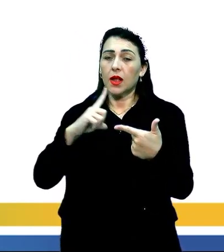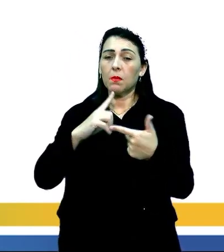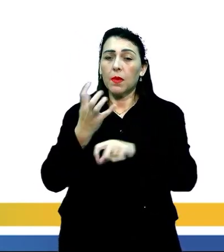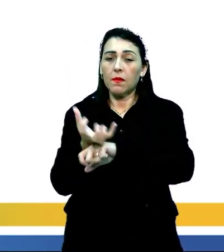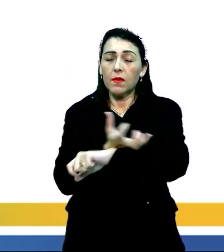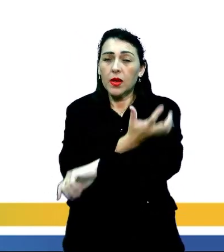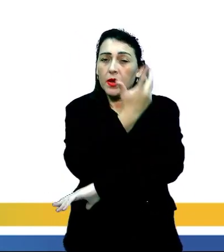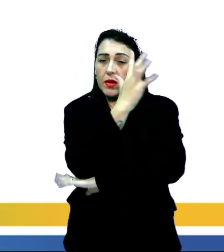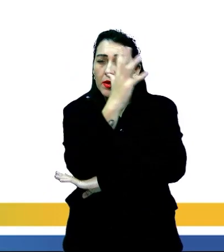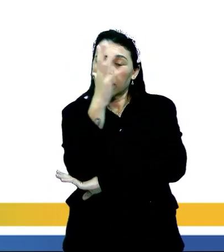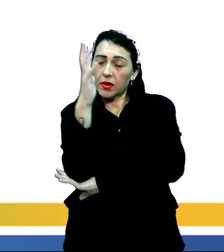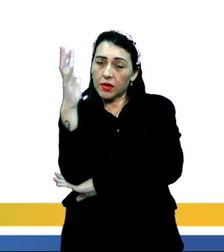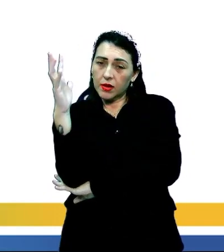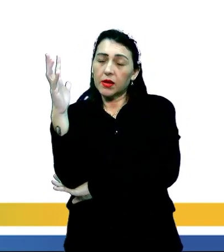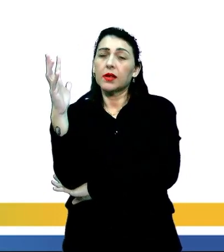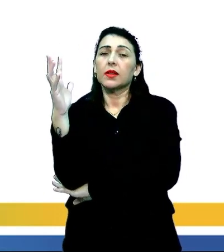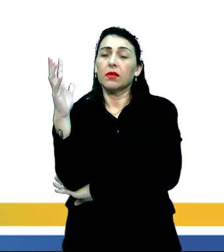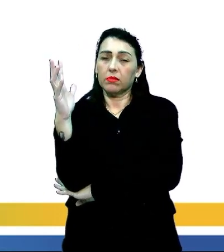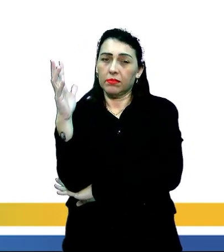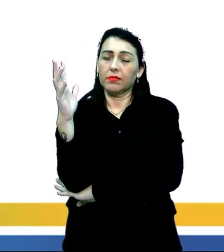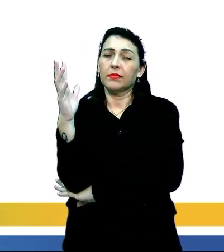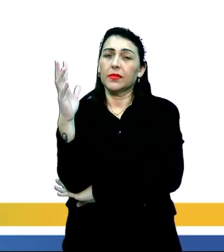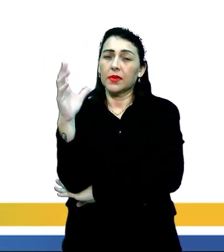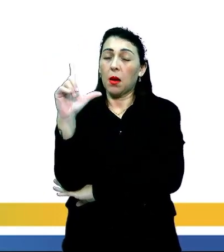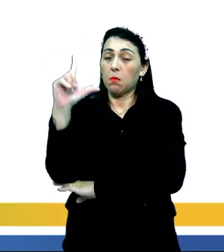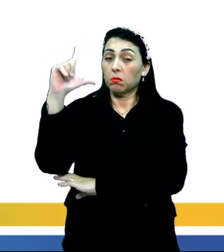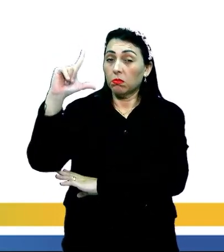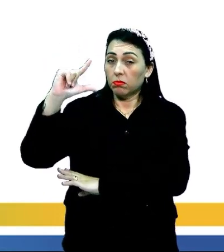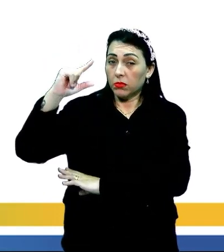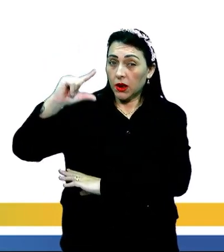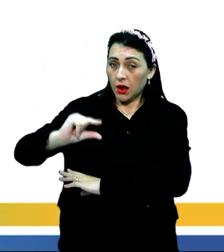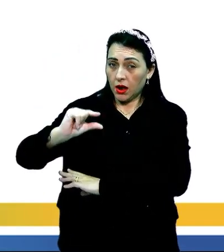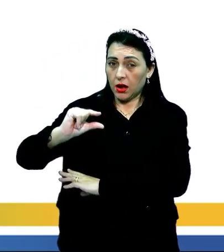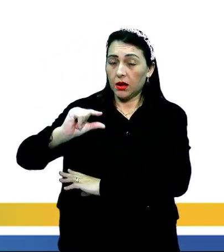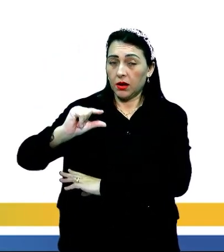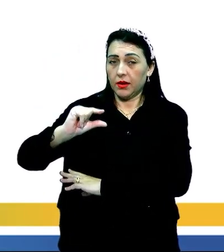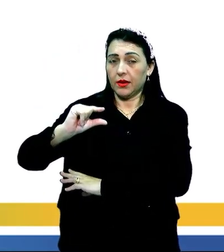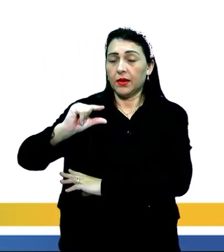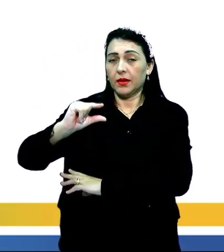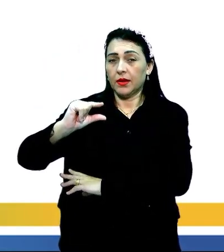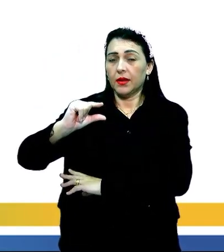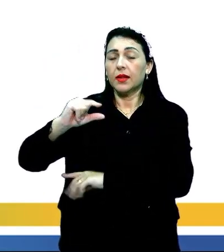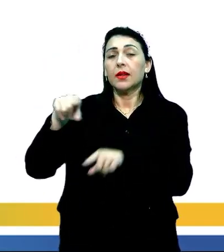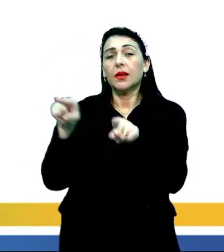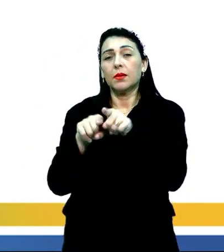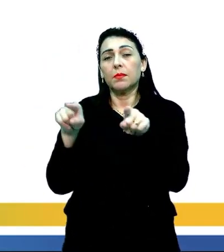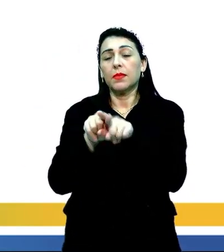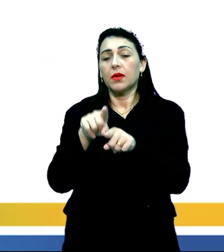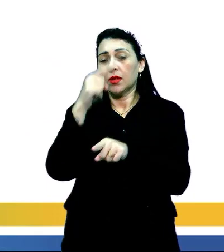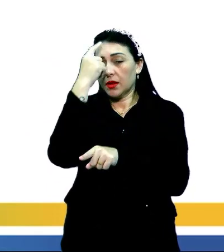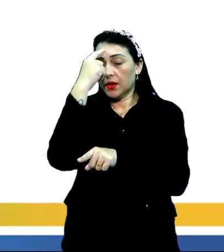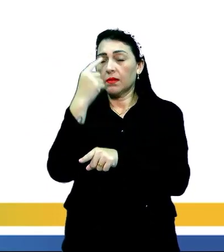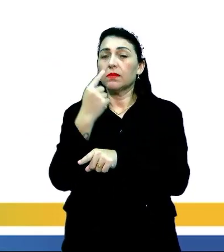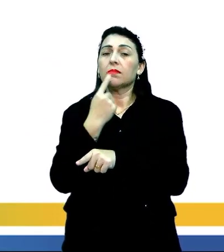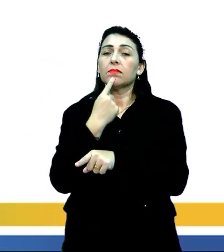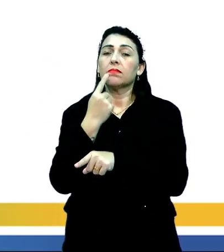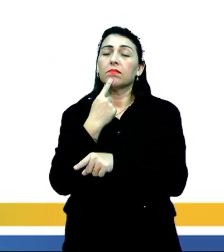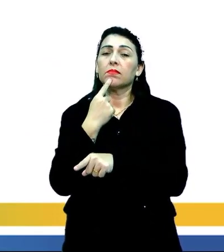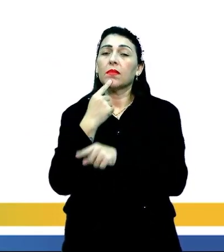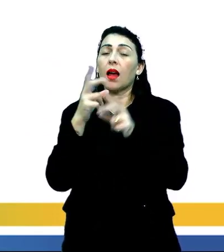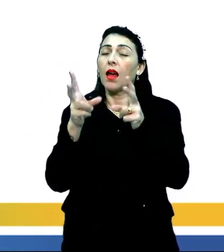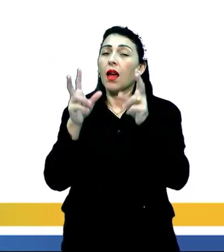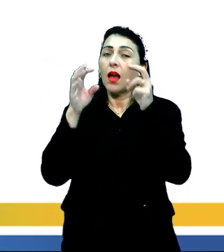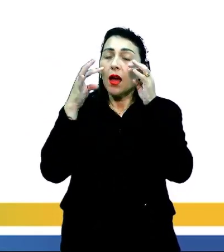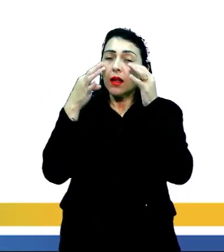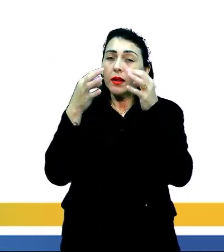vegetação marrasteira, a gente tem uma vegetação aí de pequeno porte, e também na imagem nos chama a